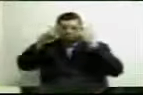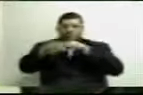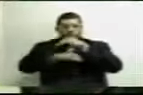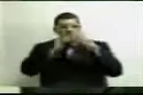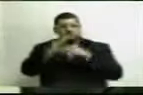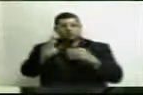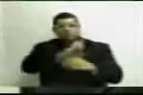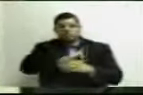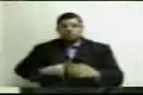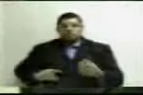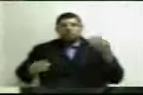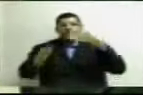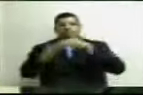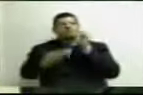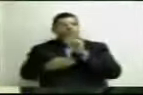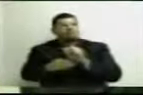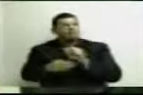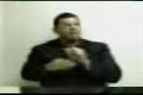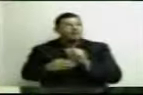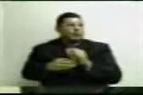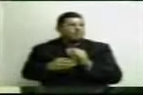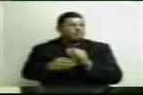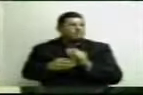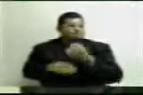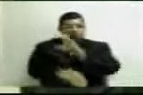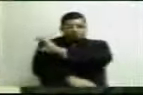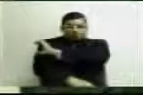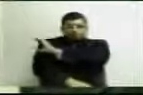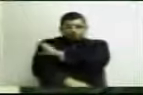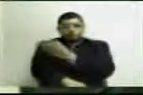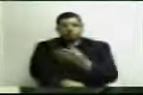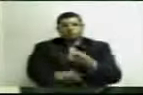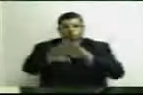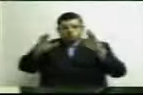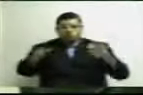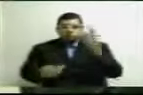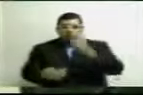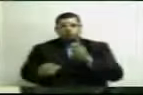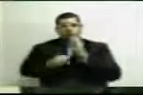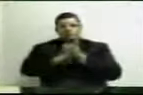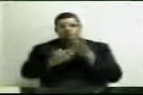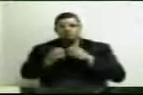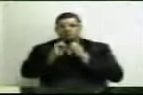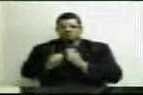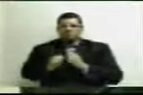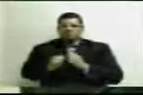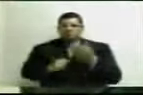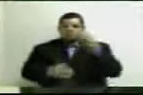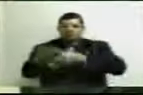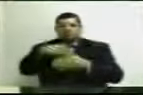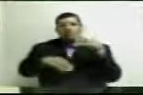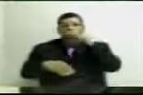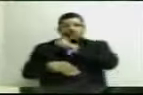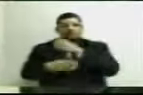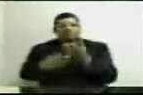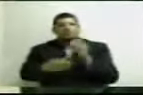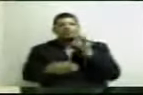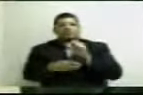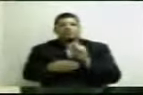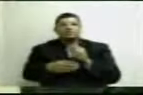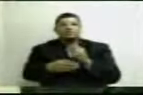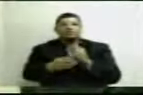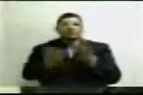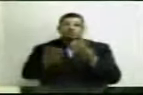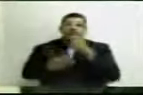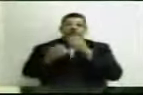ser de todos nós, principalmente da comissão e da mesa diretora da casa, e a gente possa encaminhar o mais rápido possível